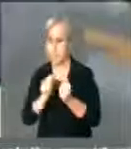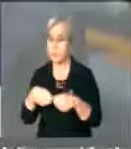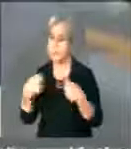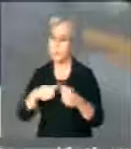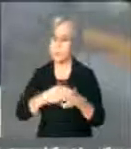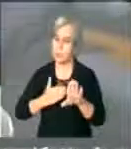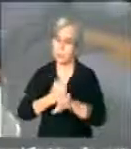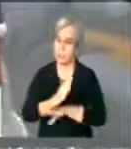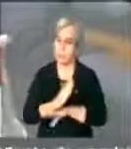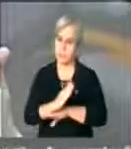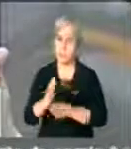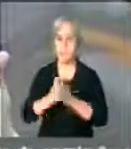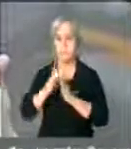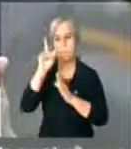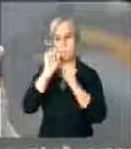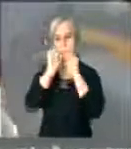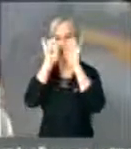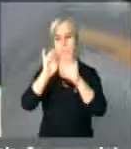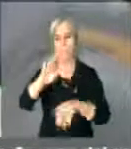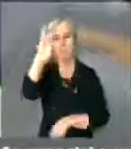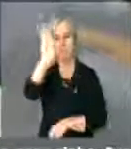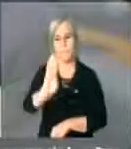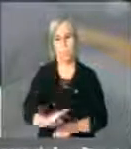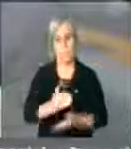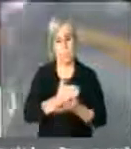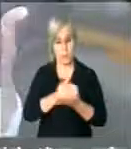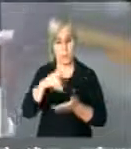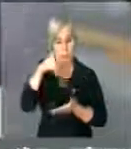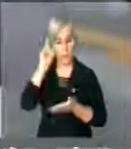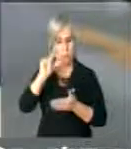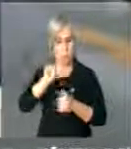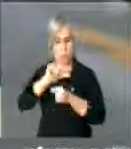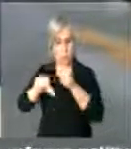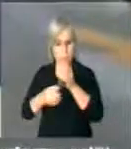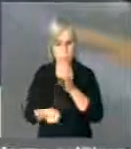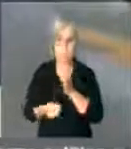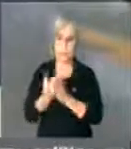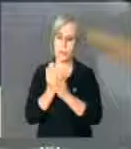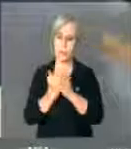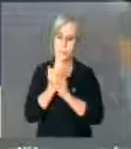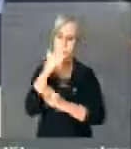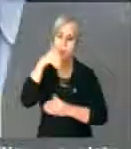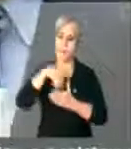aprovadas. Que Deus abençoe o Brasil, que começou ontem a ressurgir com a votação da 241.